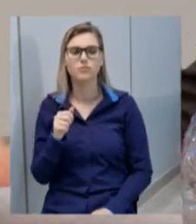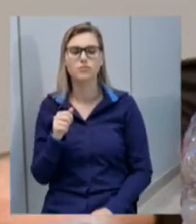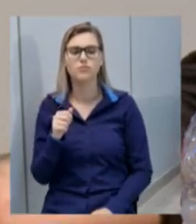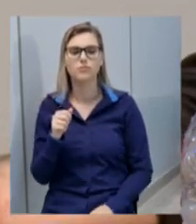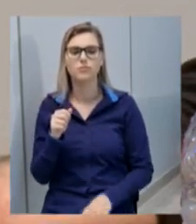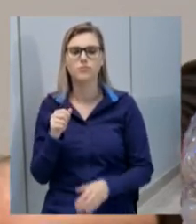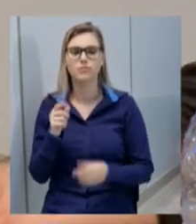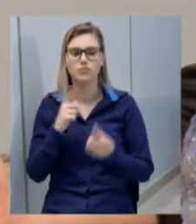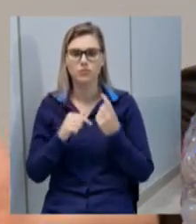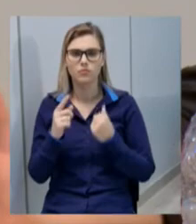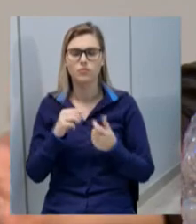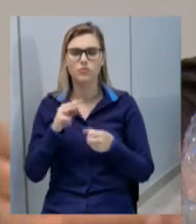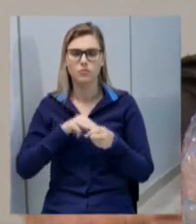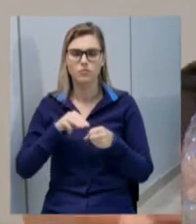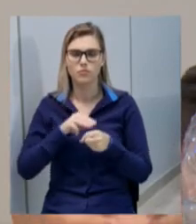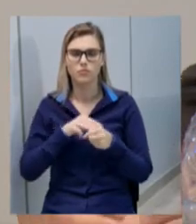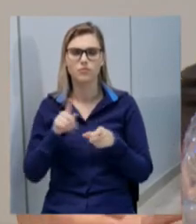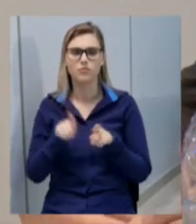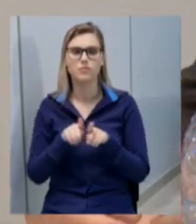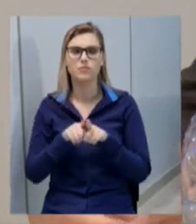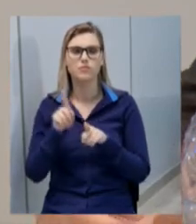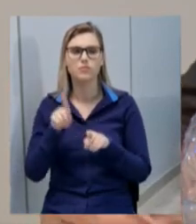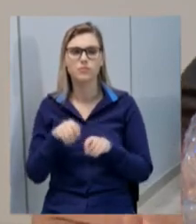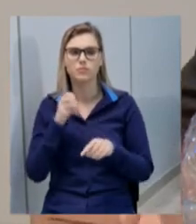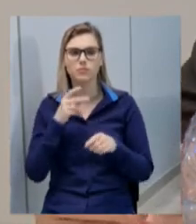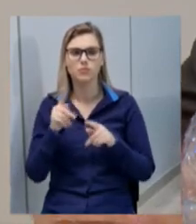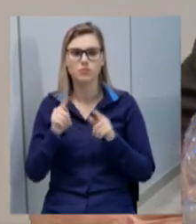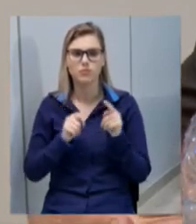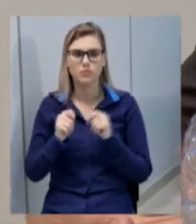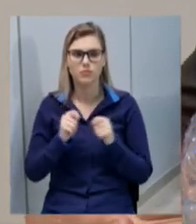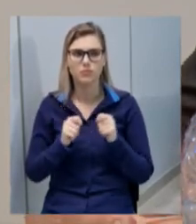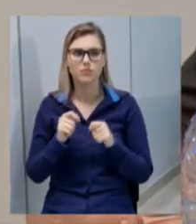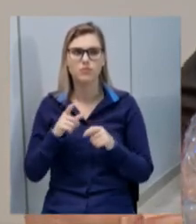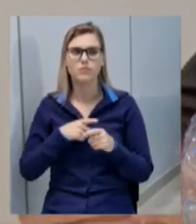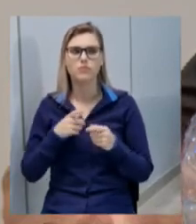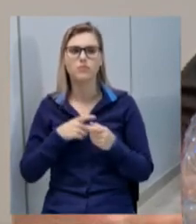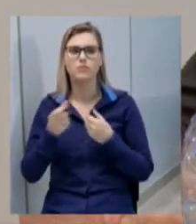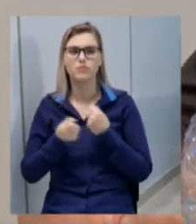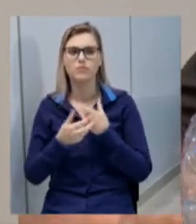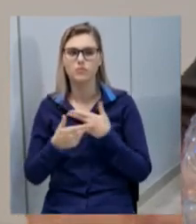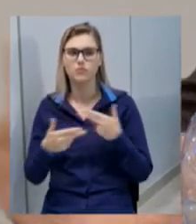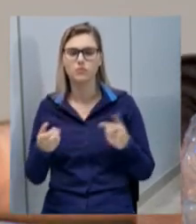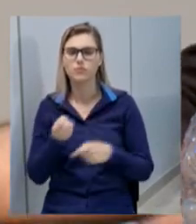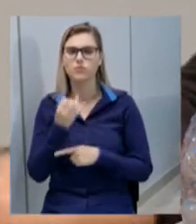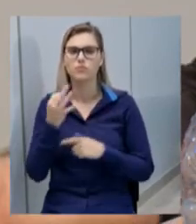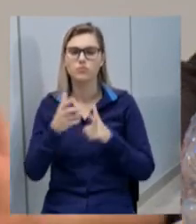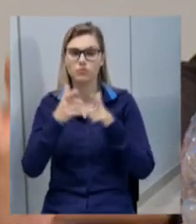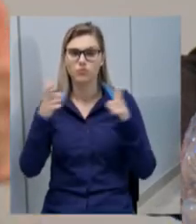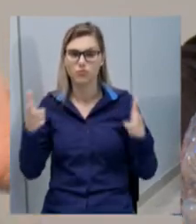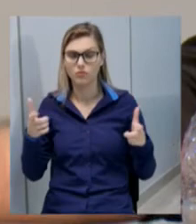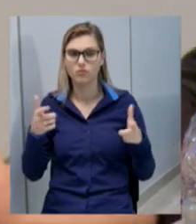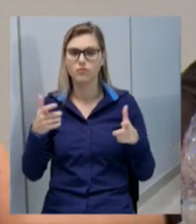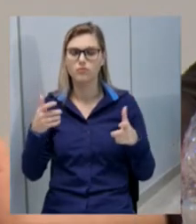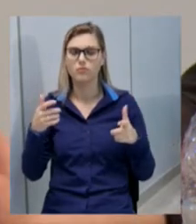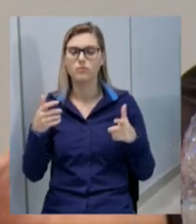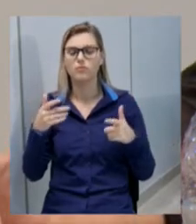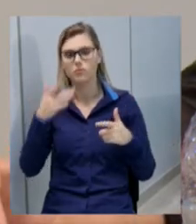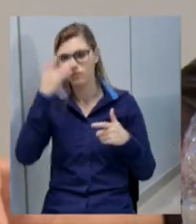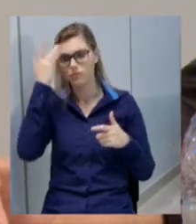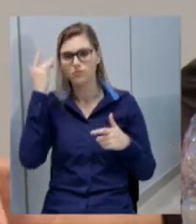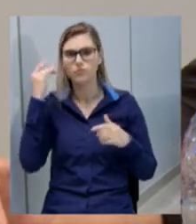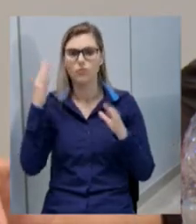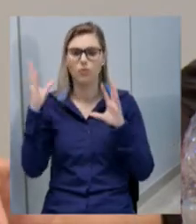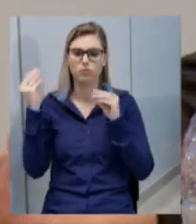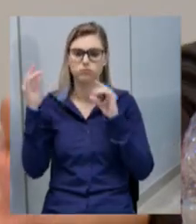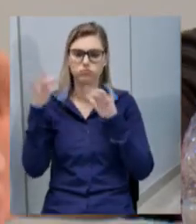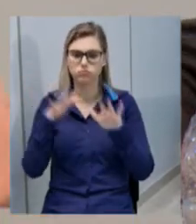também é uma forma de economizar porque muitas vezes quando o transporte tem que ser para um número maior de atletas tem que alugar outros veículos enfim então